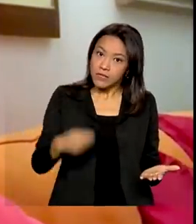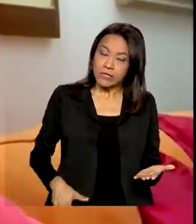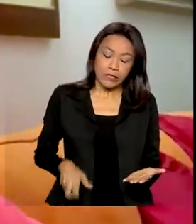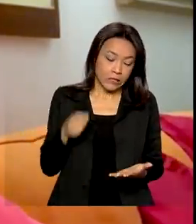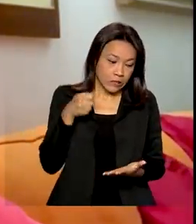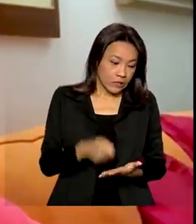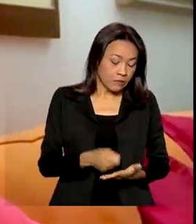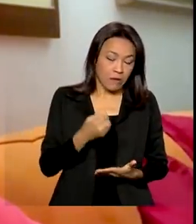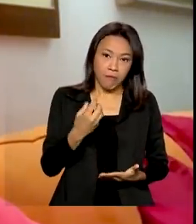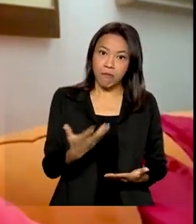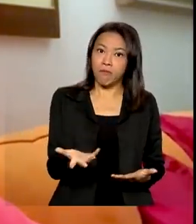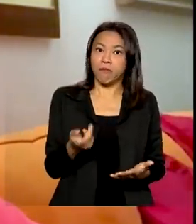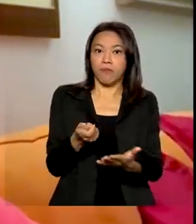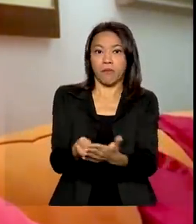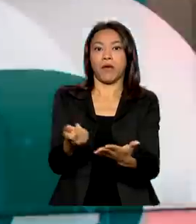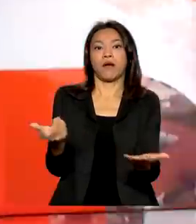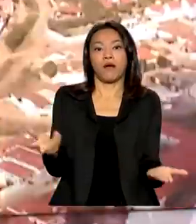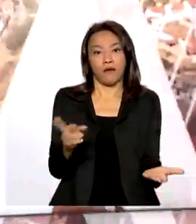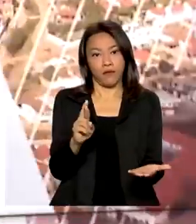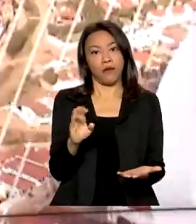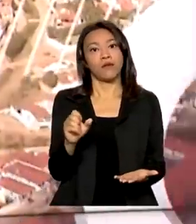bolso para pagar a receita.